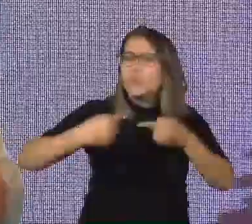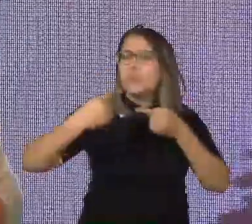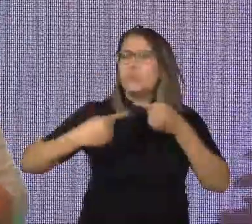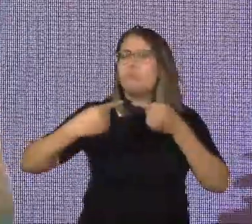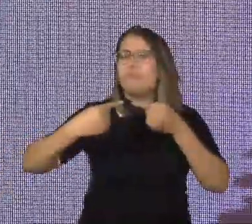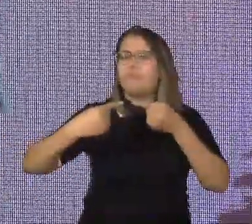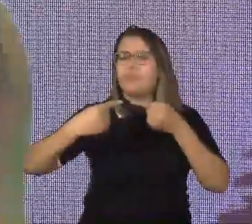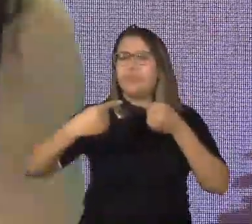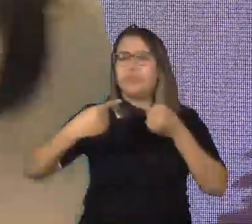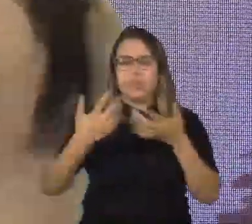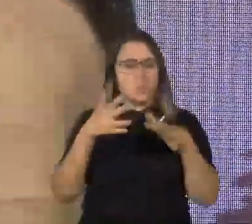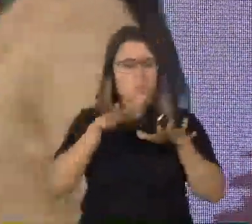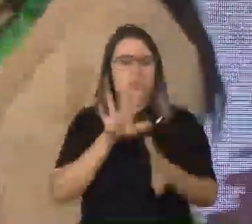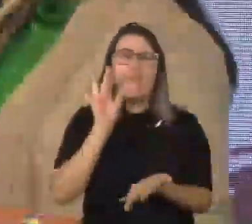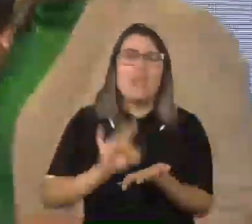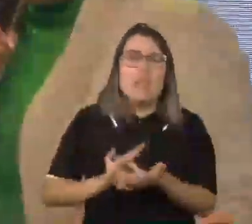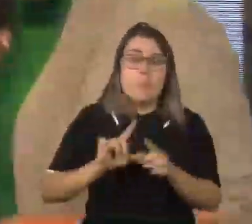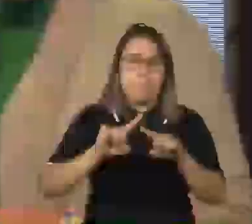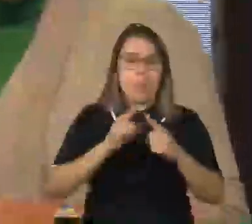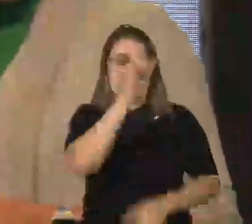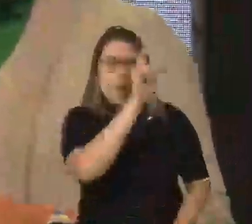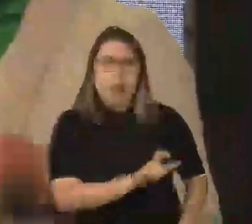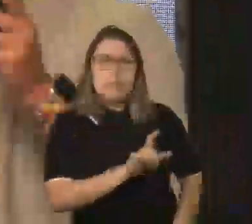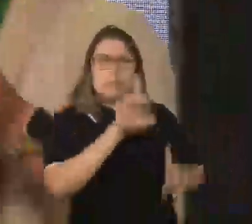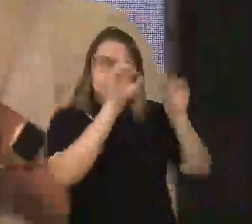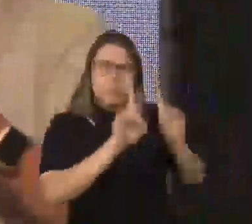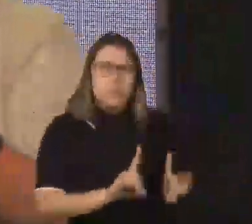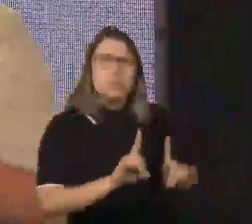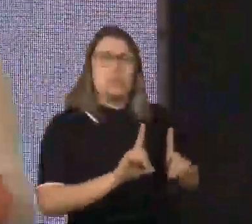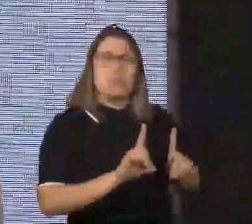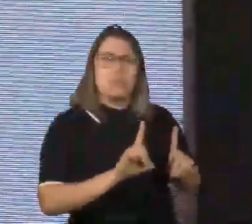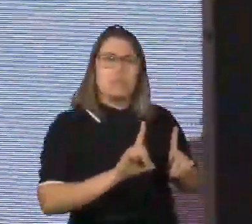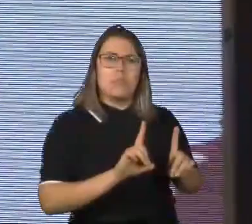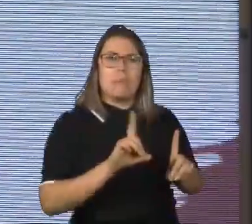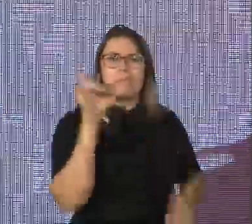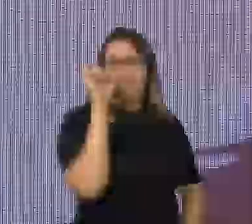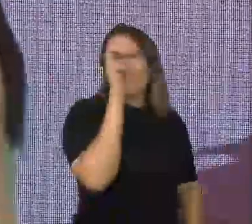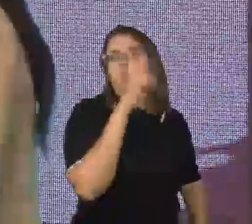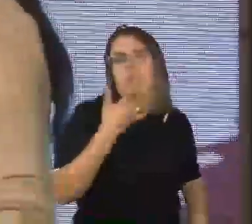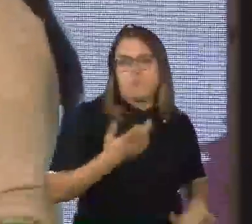em principal, como se trata de alunos com deficiências complexas? É o que a gente vai conversar hoje.